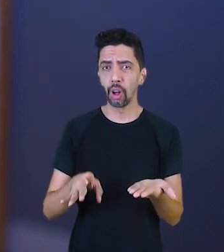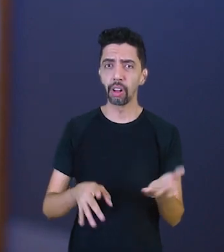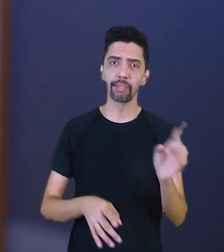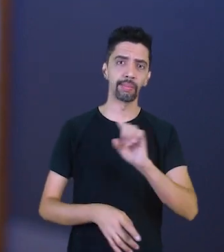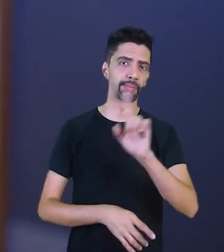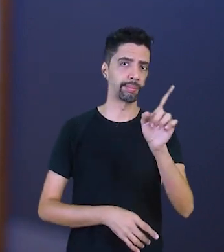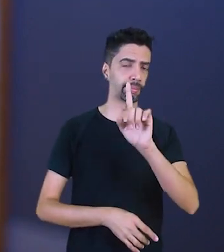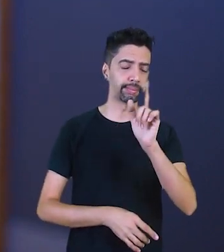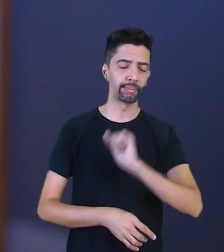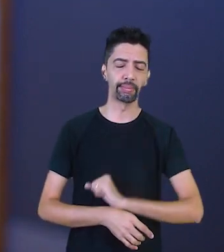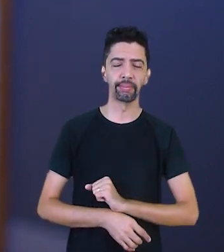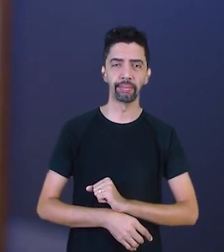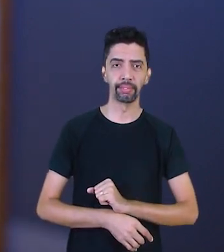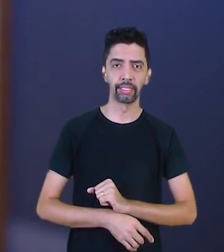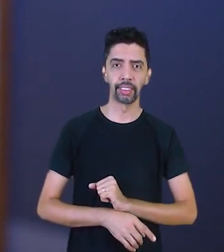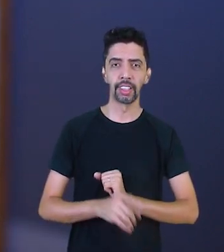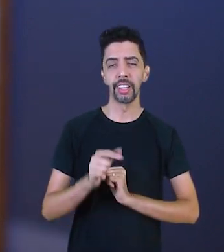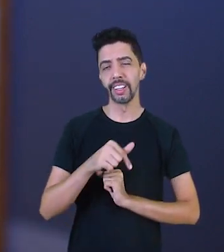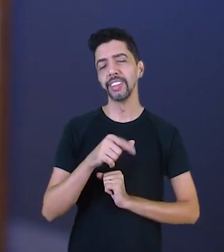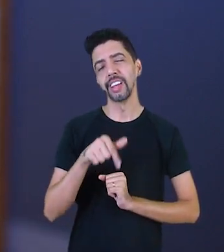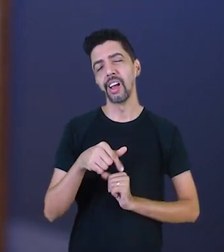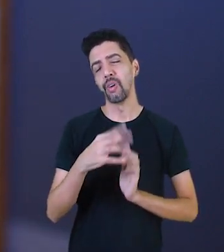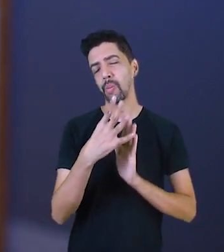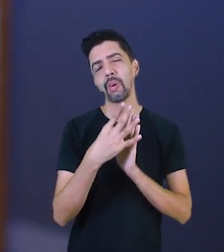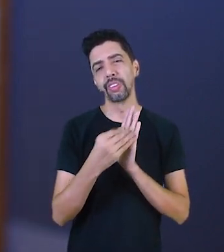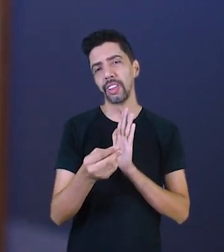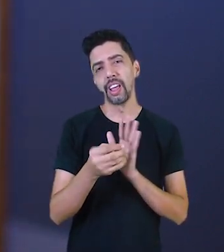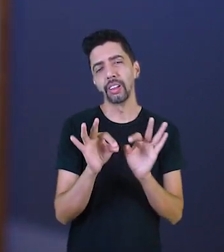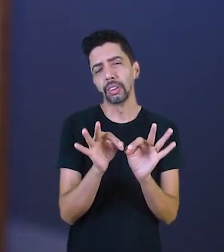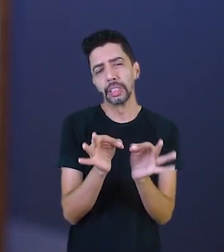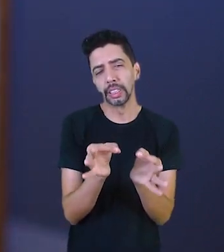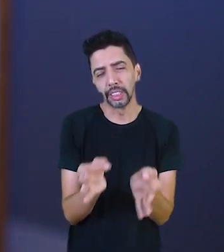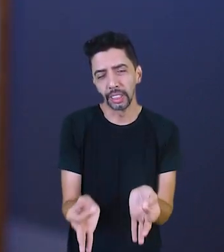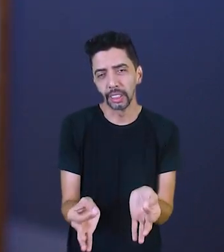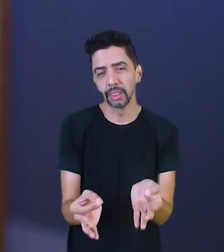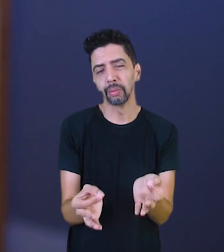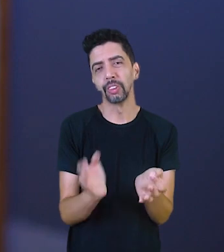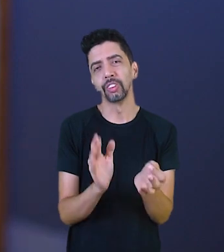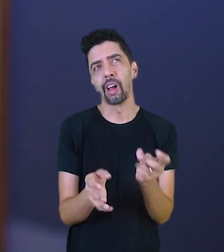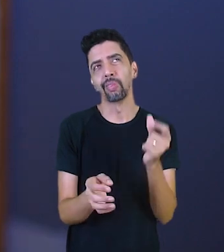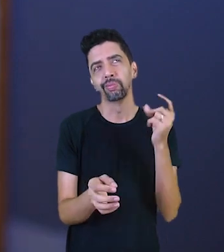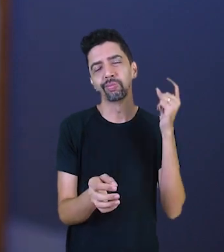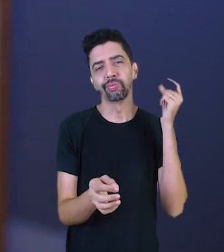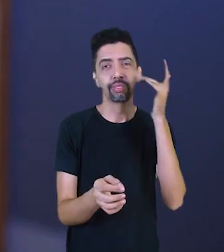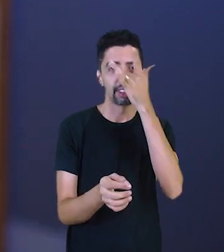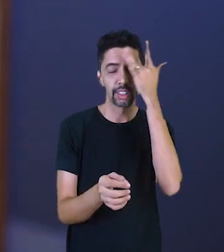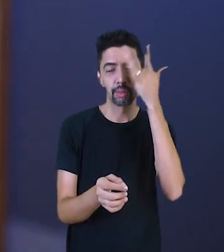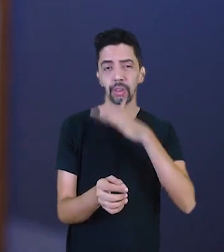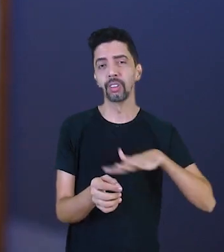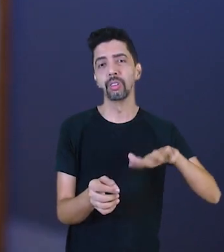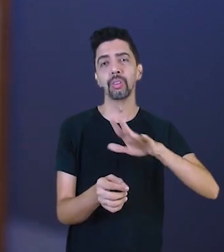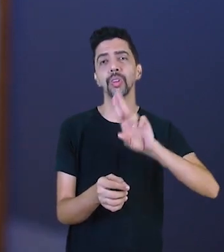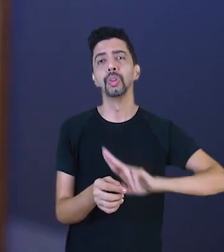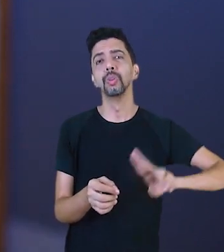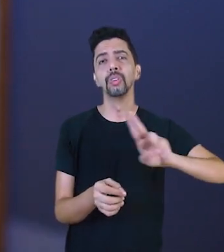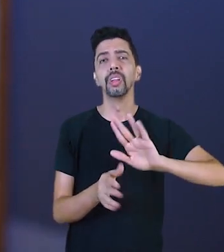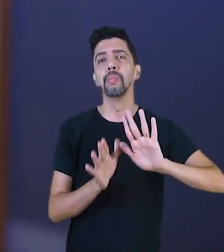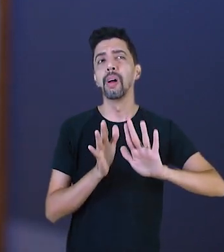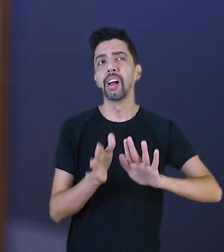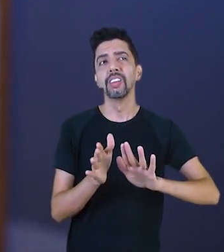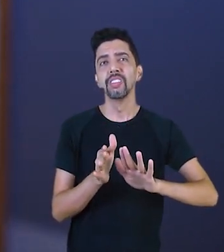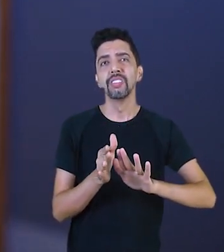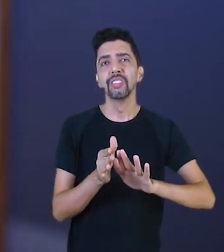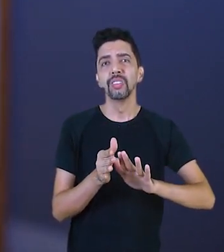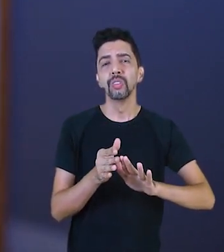estou falando deste orçamento financeiro tradicional que as pessoas utilizam de uma forma que leva você realmente